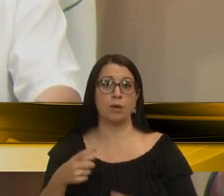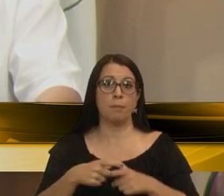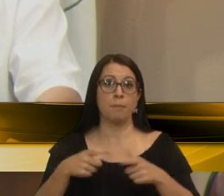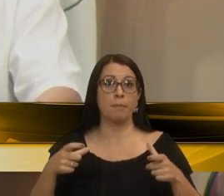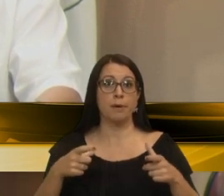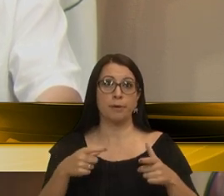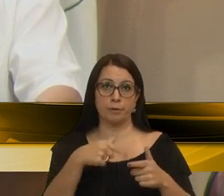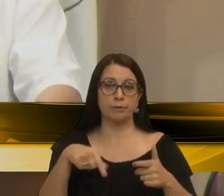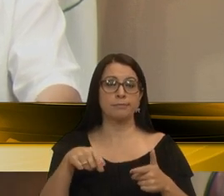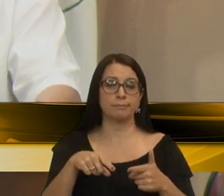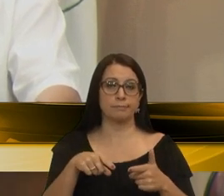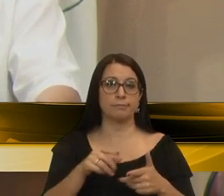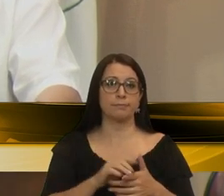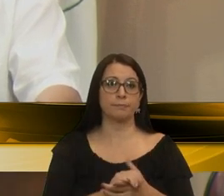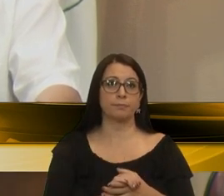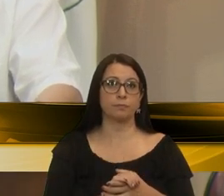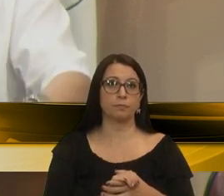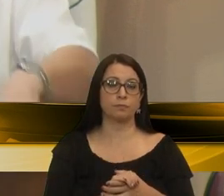parte,